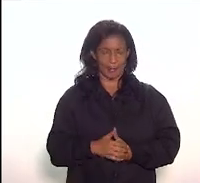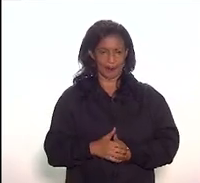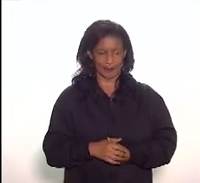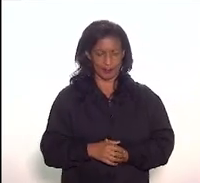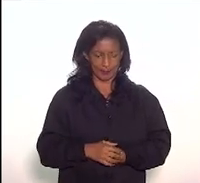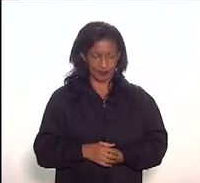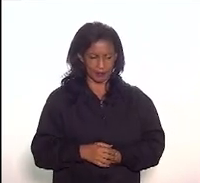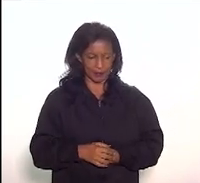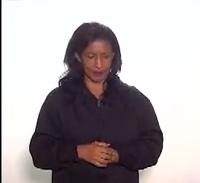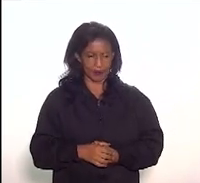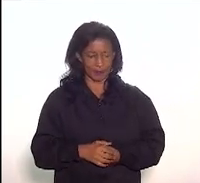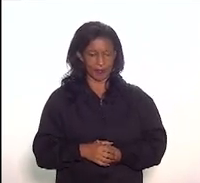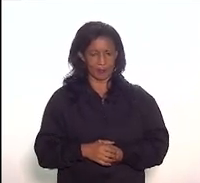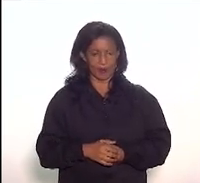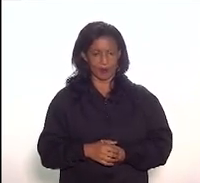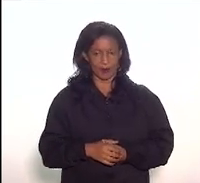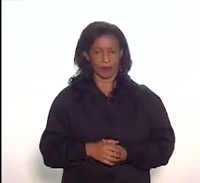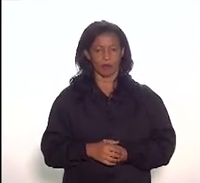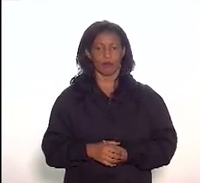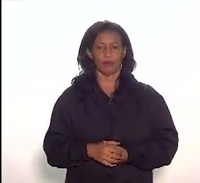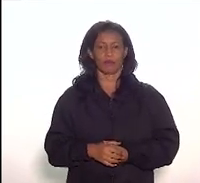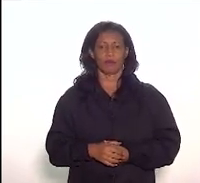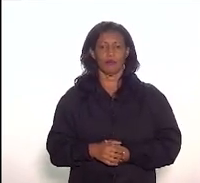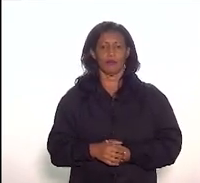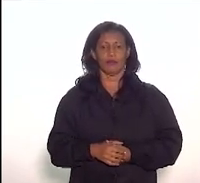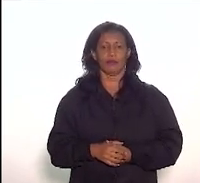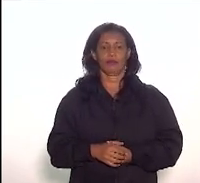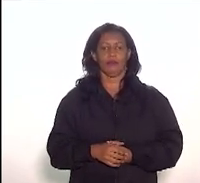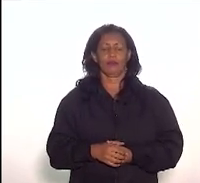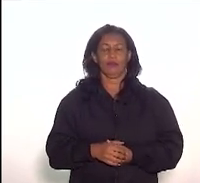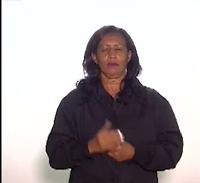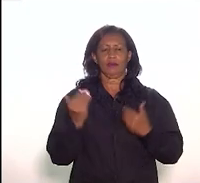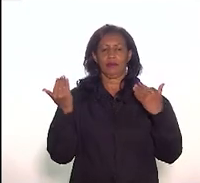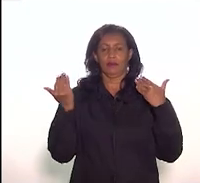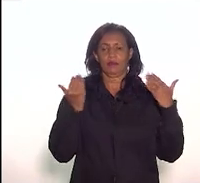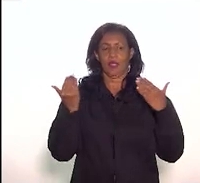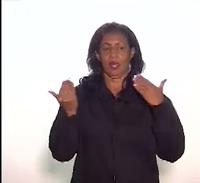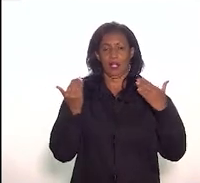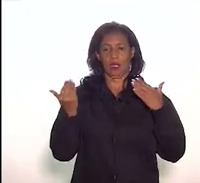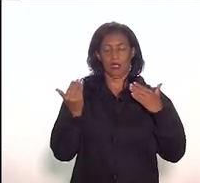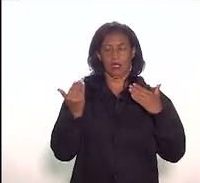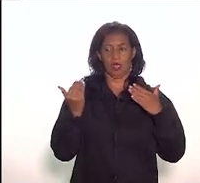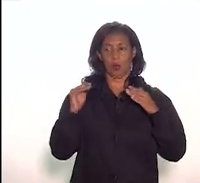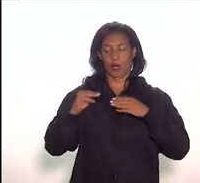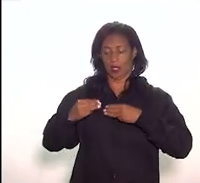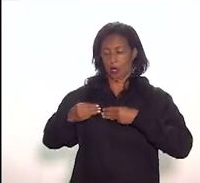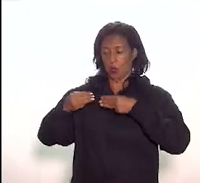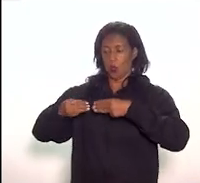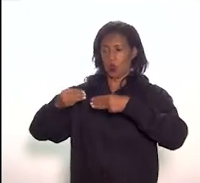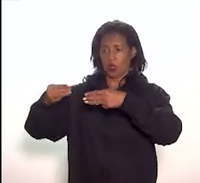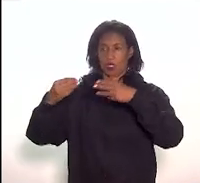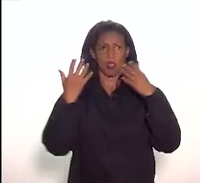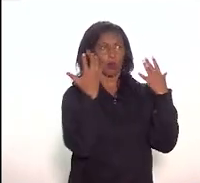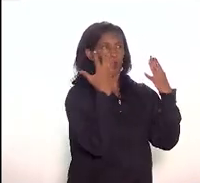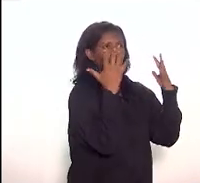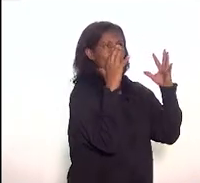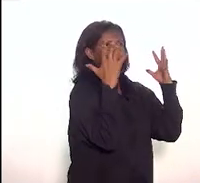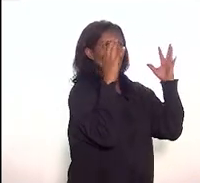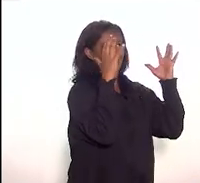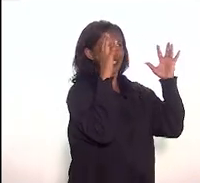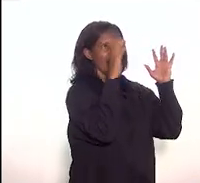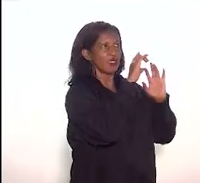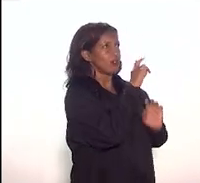relação entre museus e paisagens culturais, como previsto na Carta de